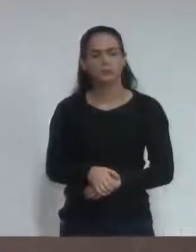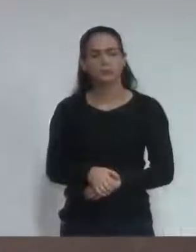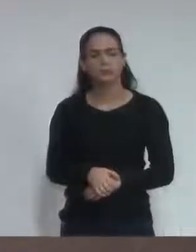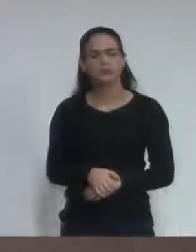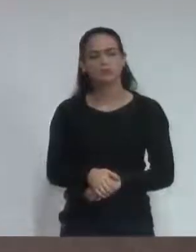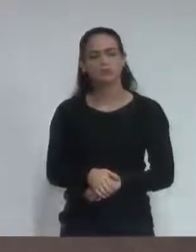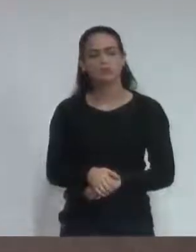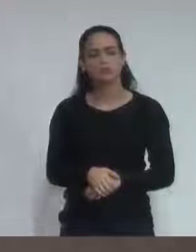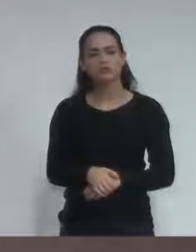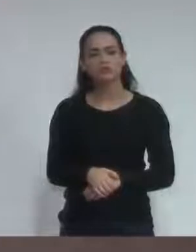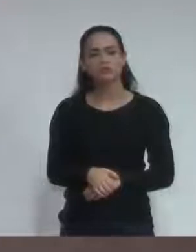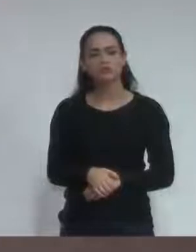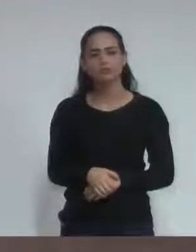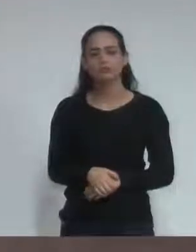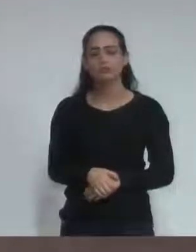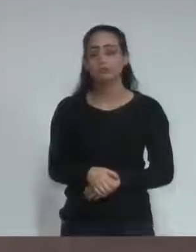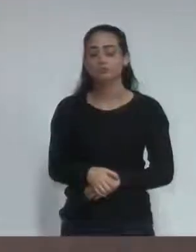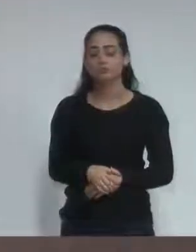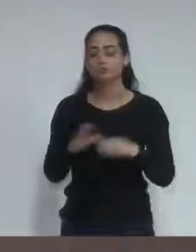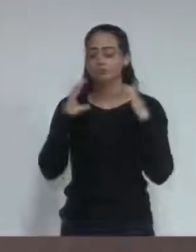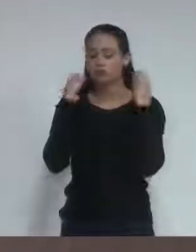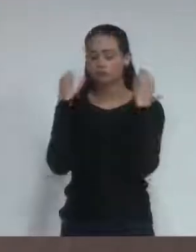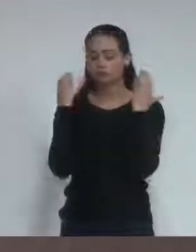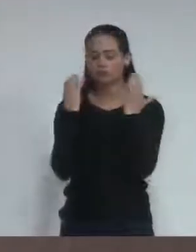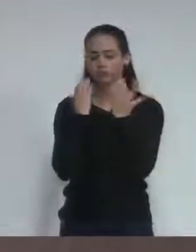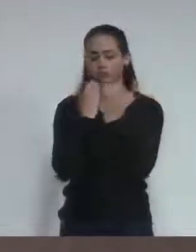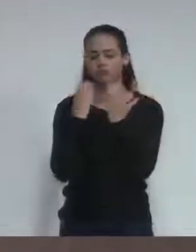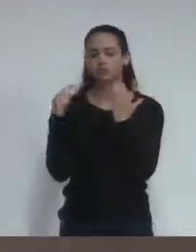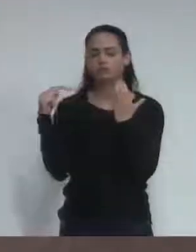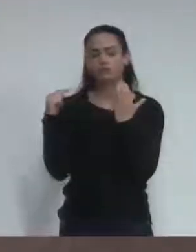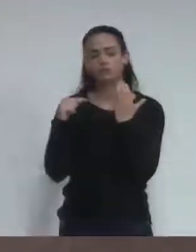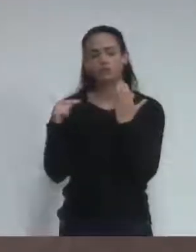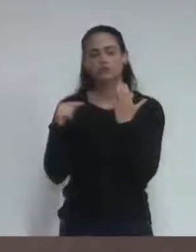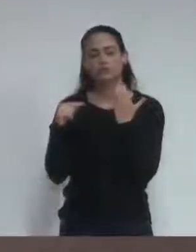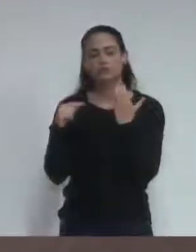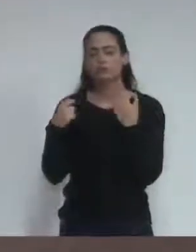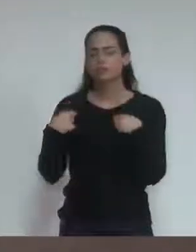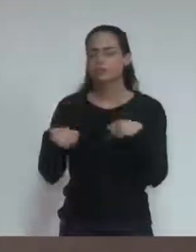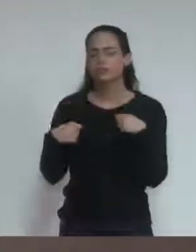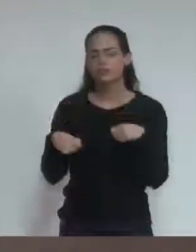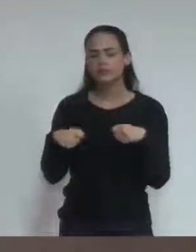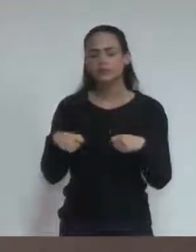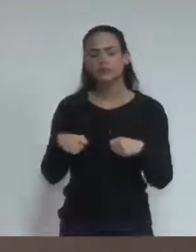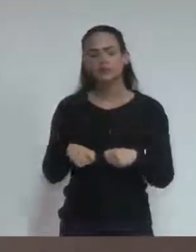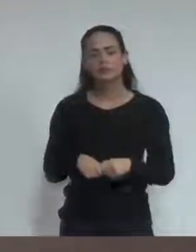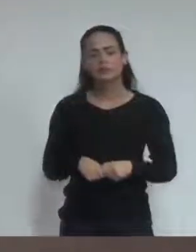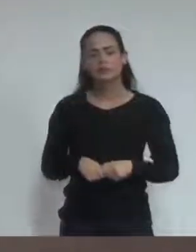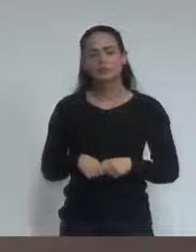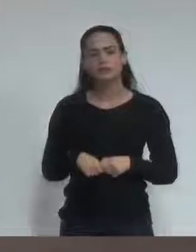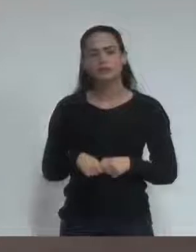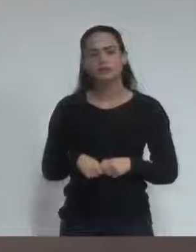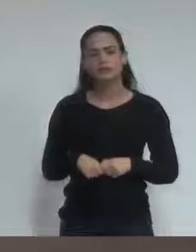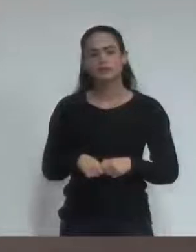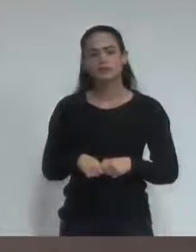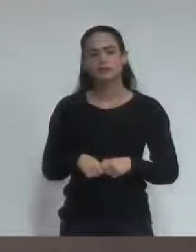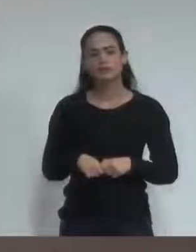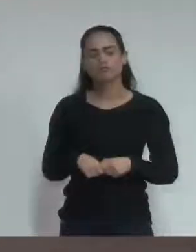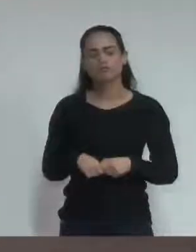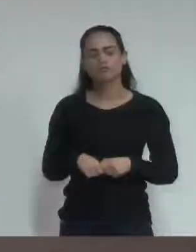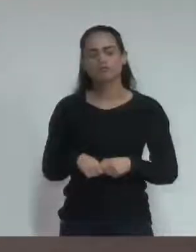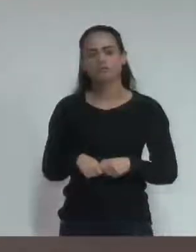nessa casa, nós temos que concordar, discordar e, acima de tudo, respeitar. Mas, eu discordo que